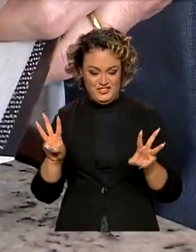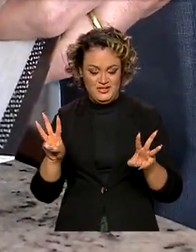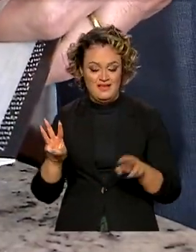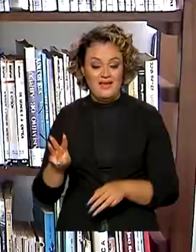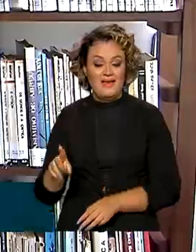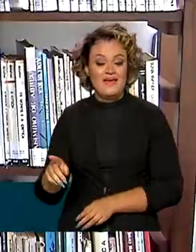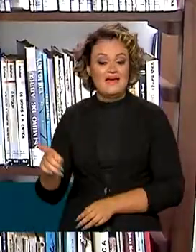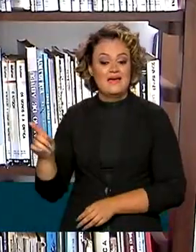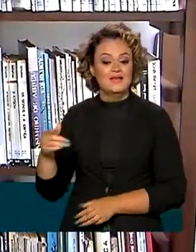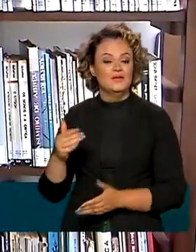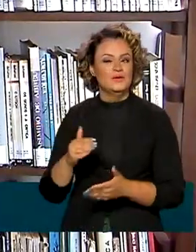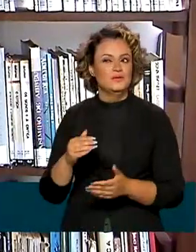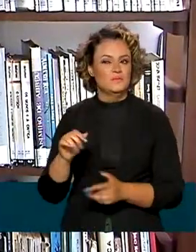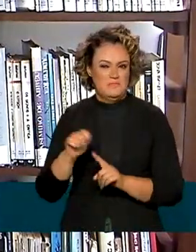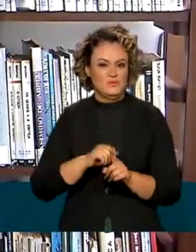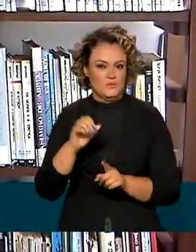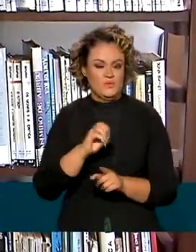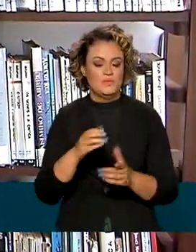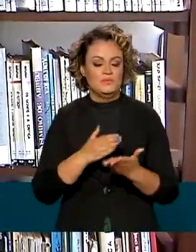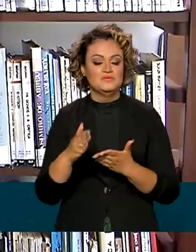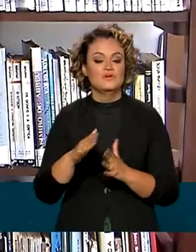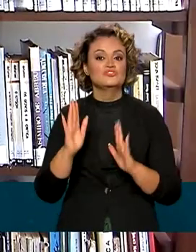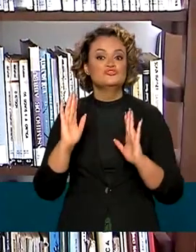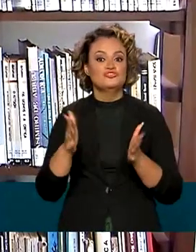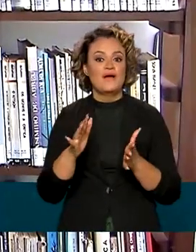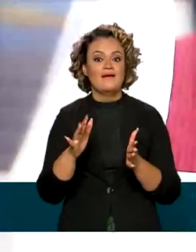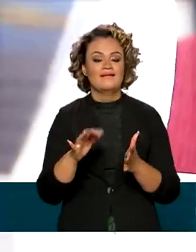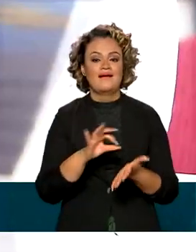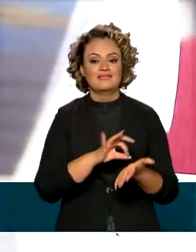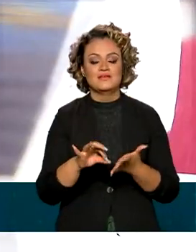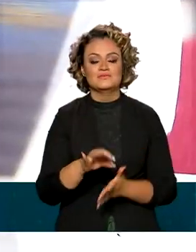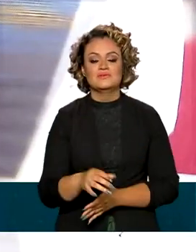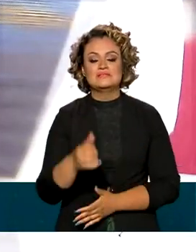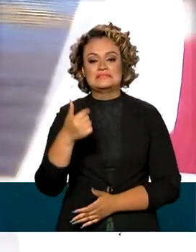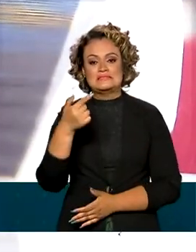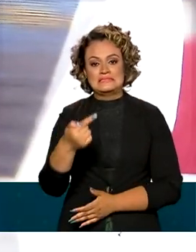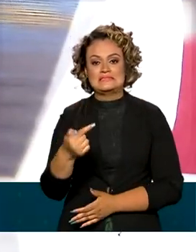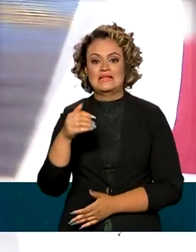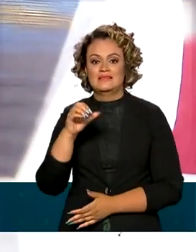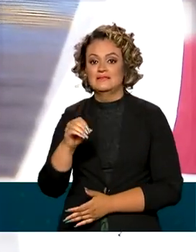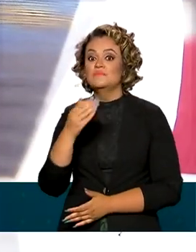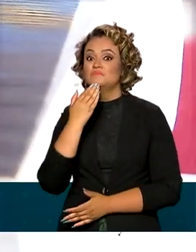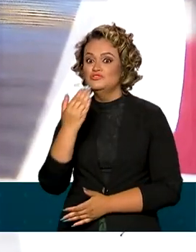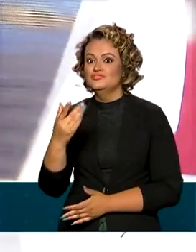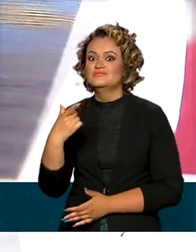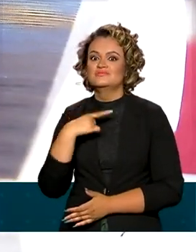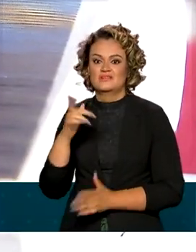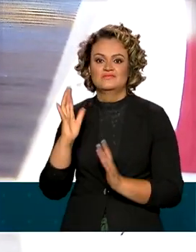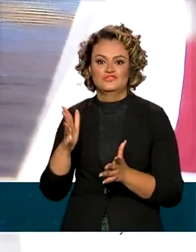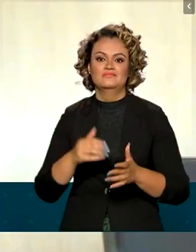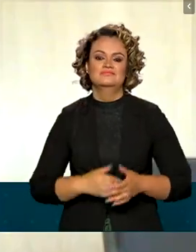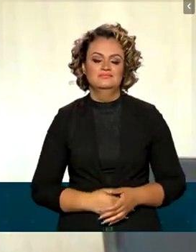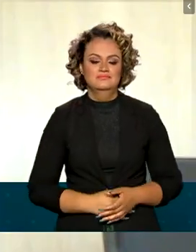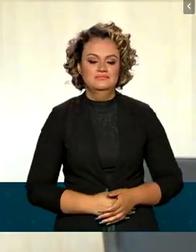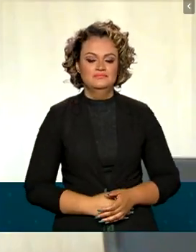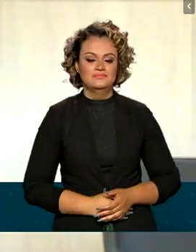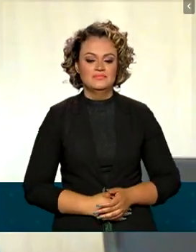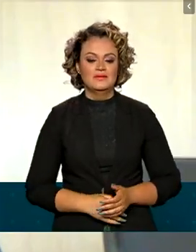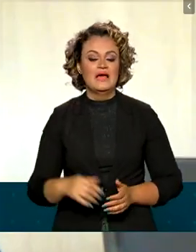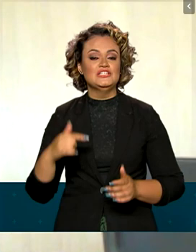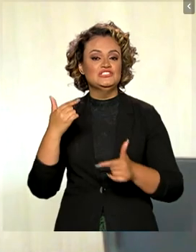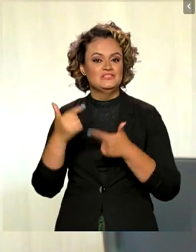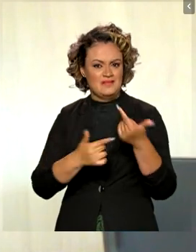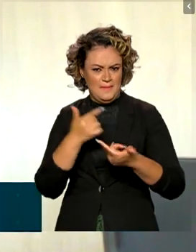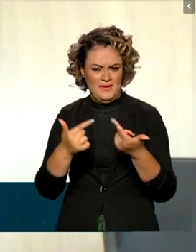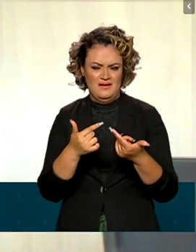% online, no início de outubro, já foram realizadas cerca de 70 solicitações de registros. A gente trabalha